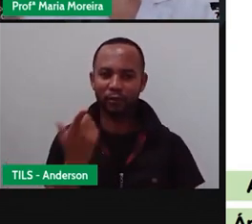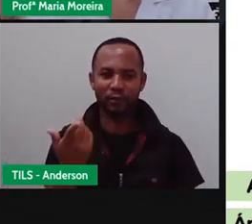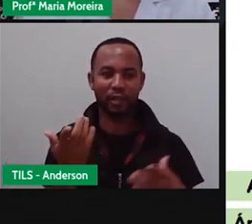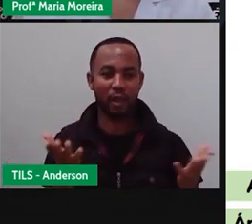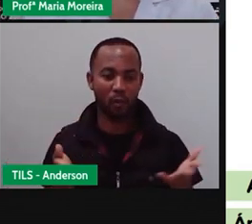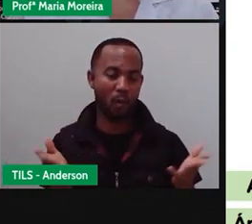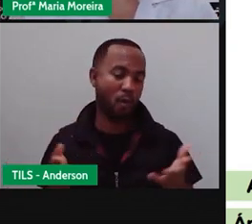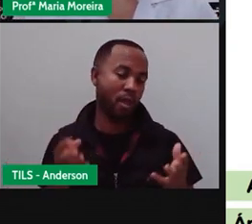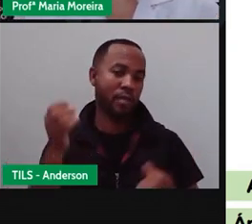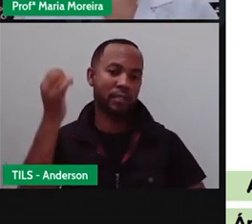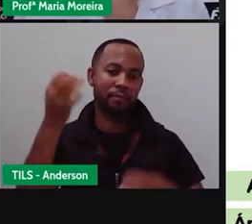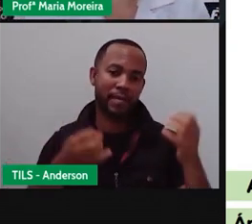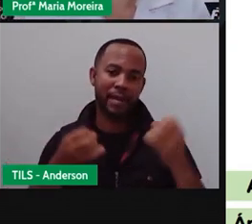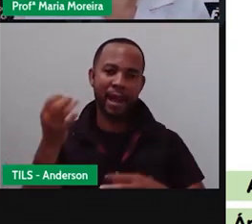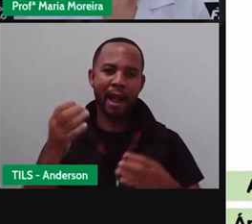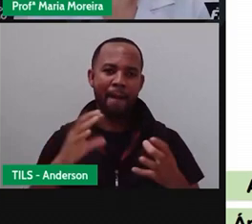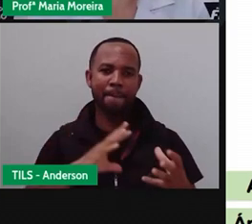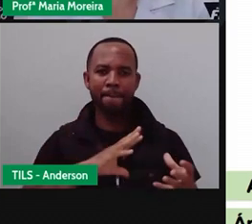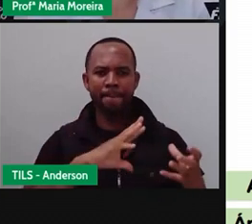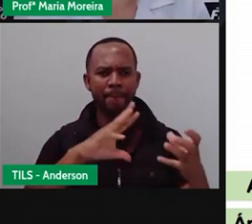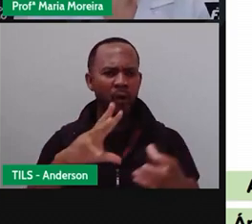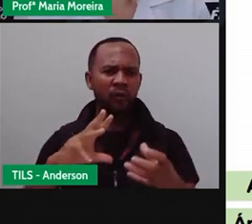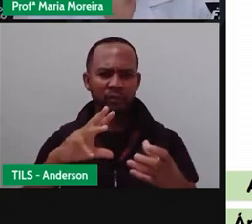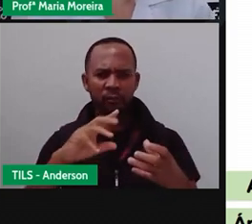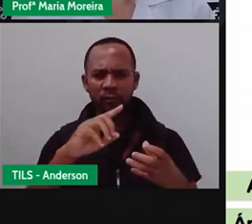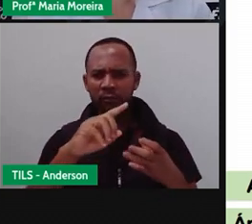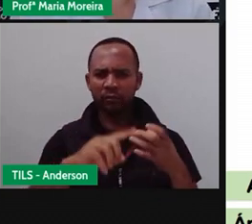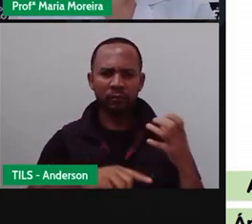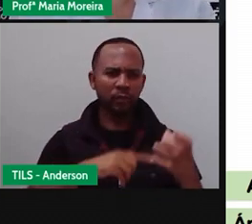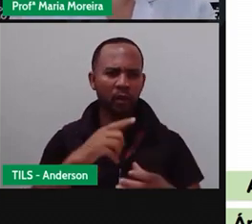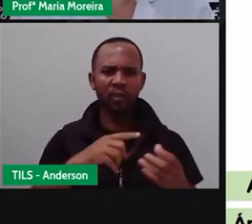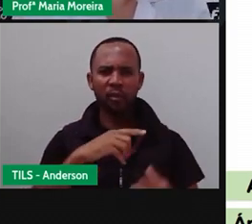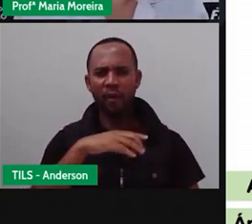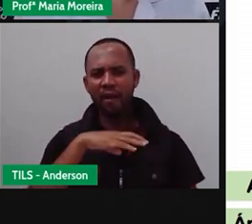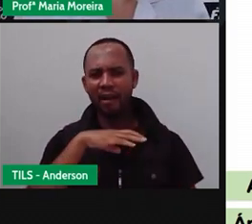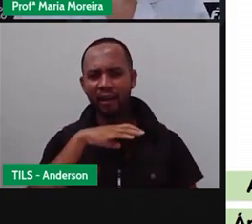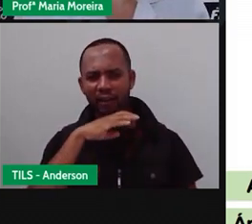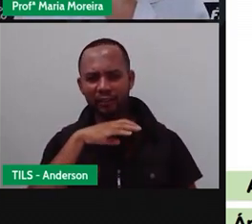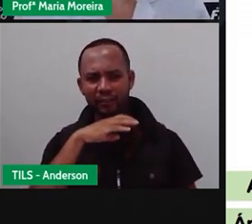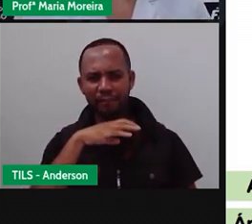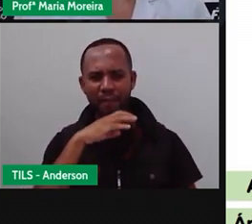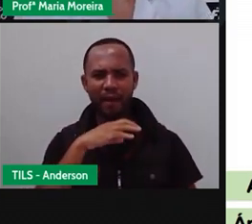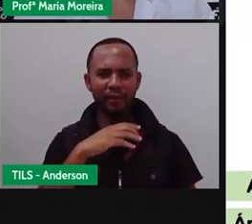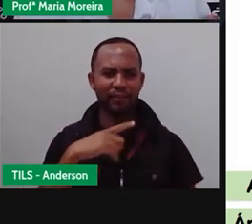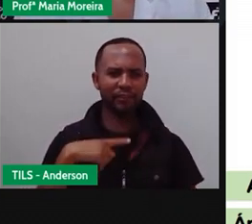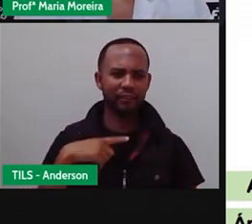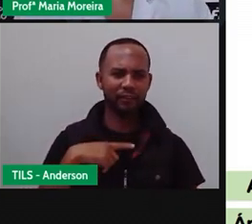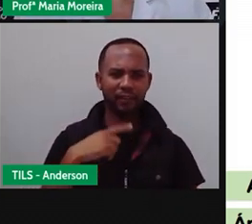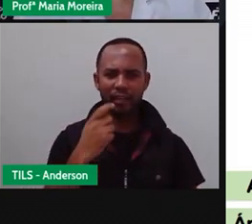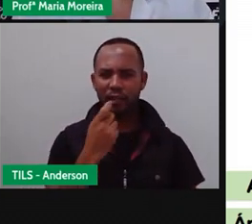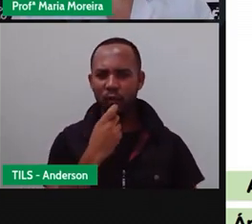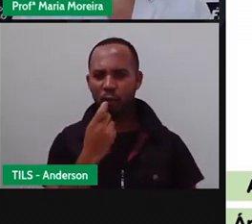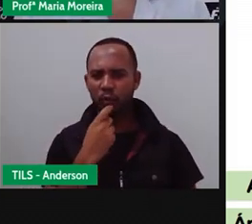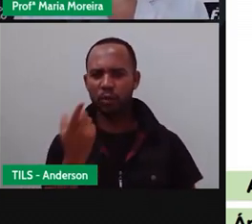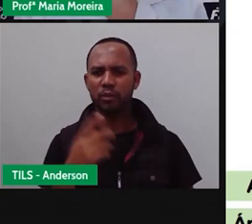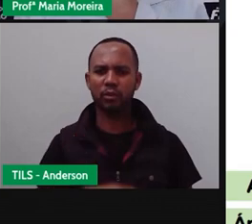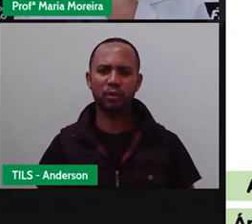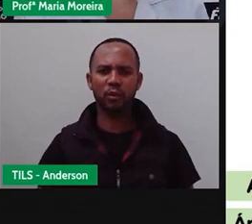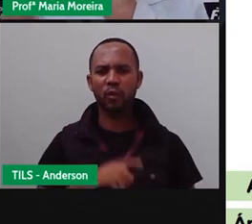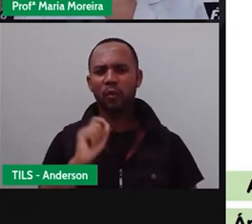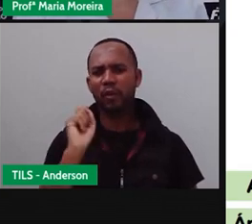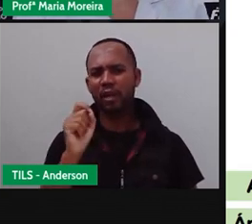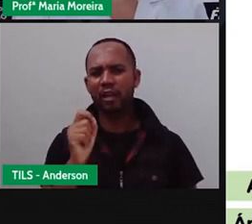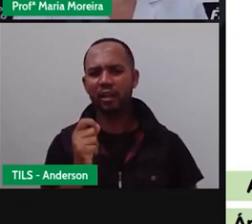vamos falar aí do mundo dos vertebrados essa semana, mas não só, né, sobre os animais, que é um animal